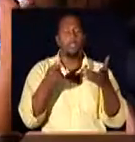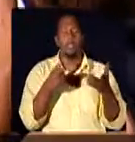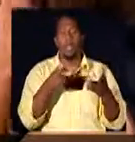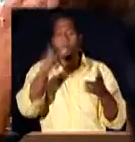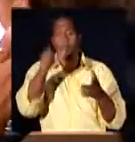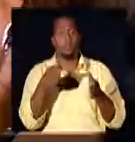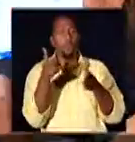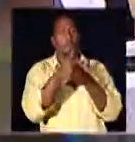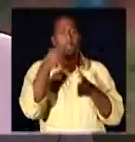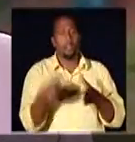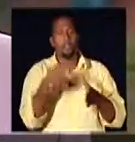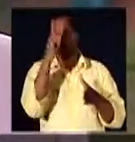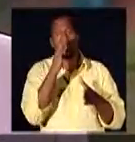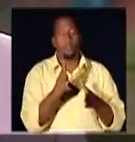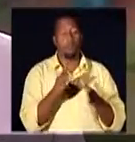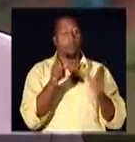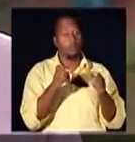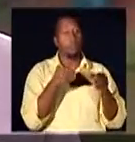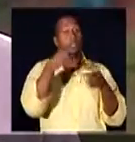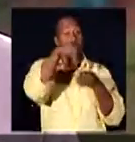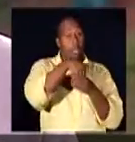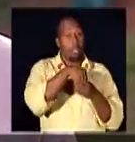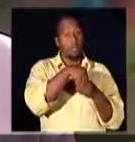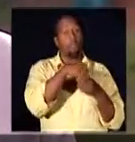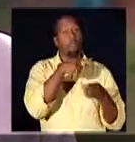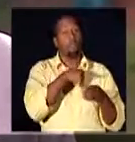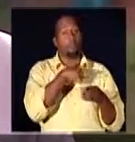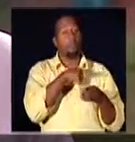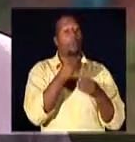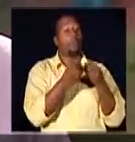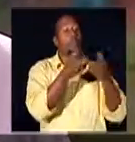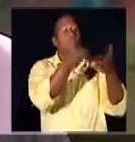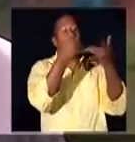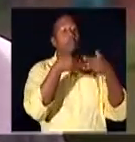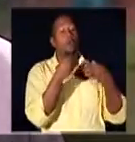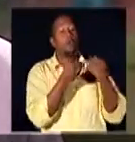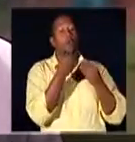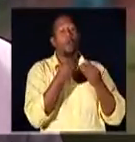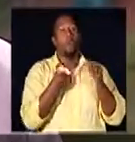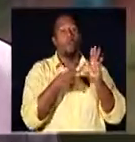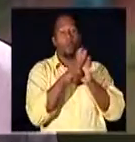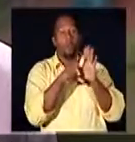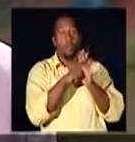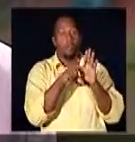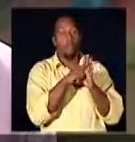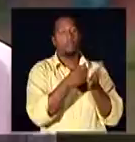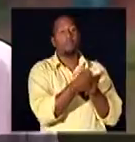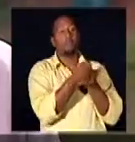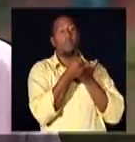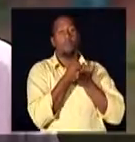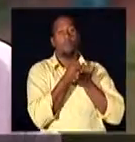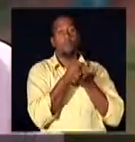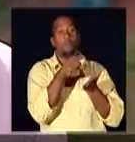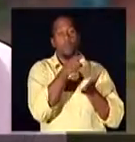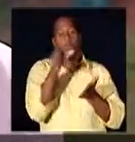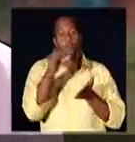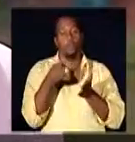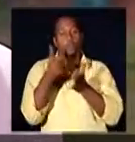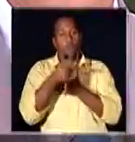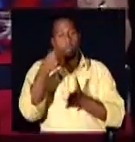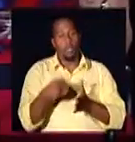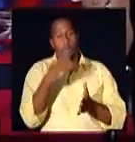consumidor brasileiro. No estúdio, entrevista sobre como funciona a legislação que protege os consumidores